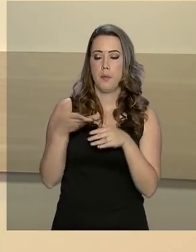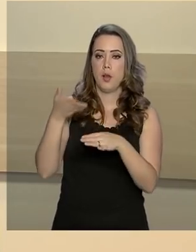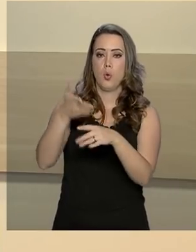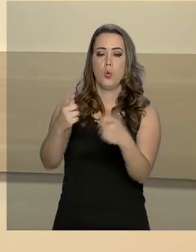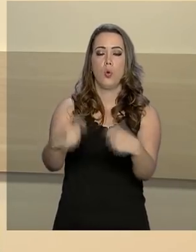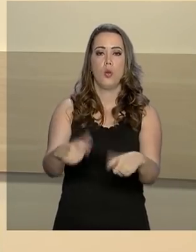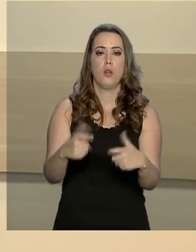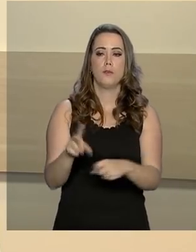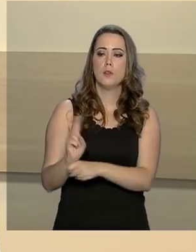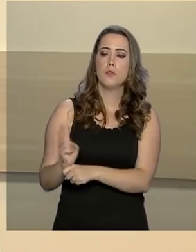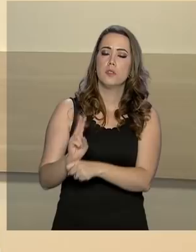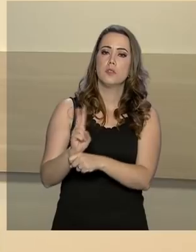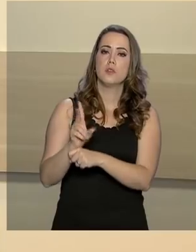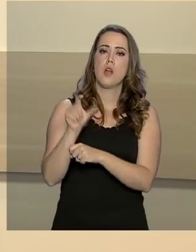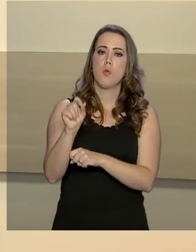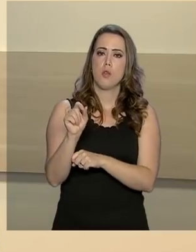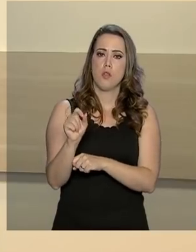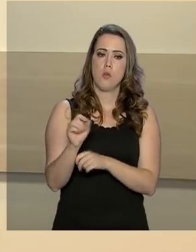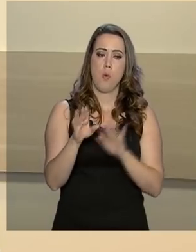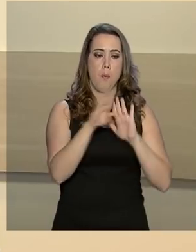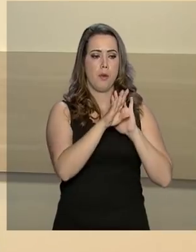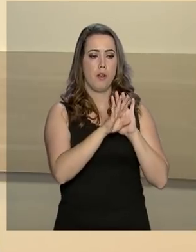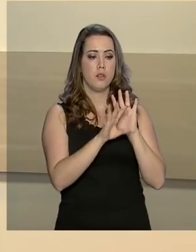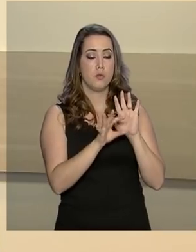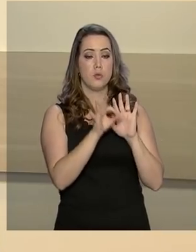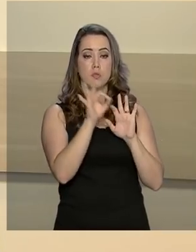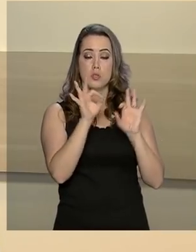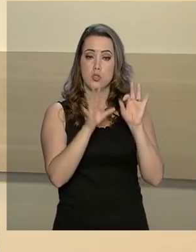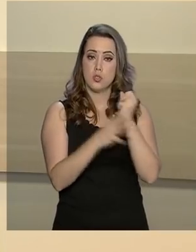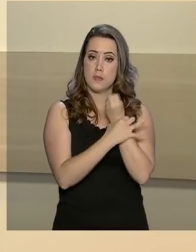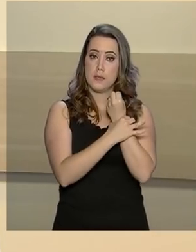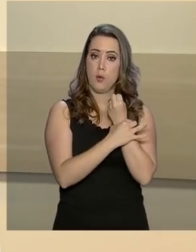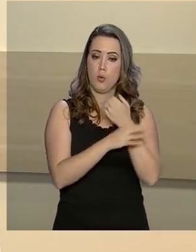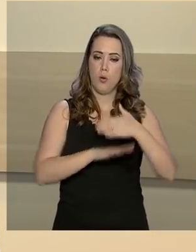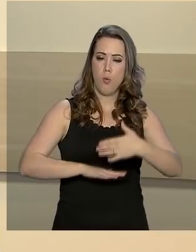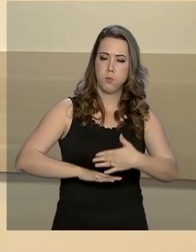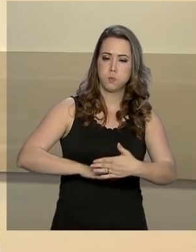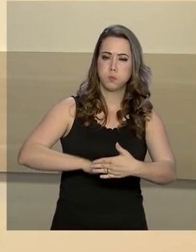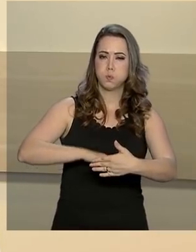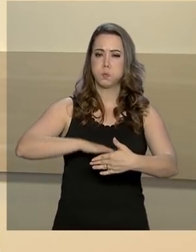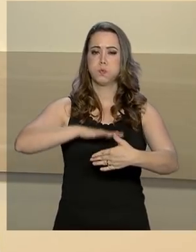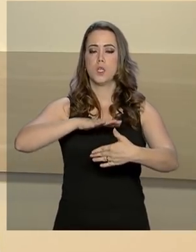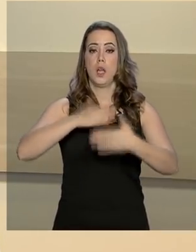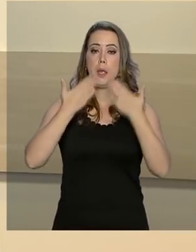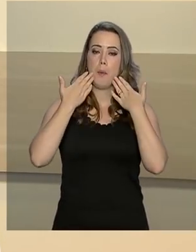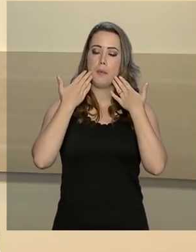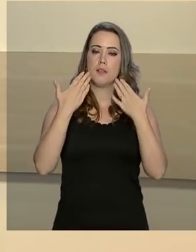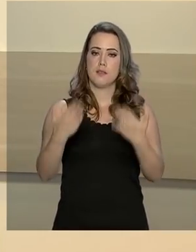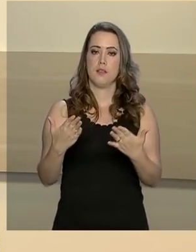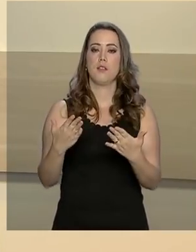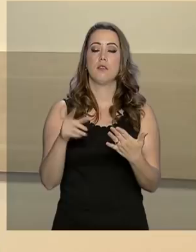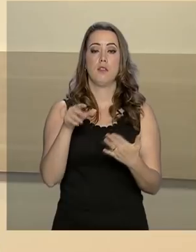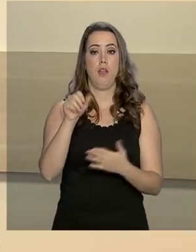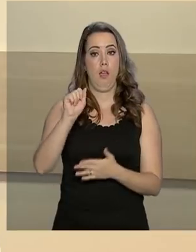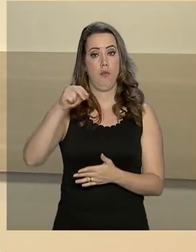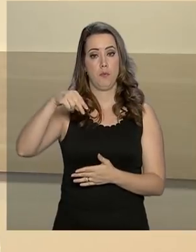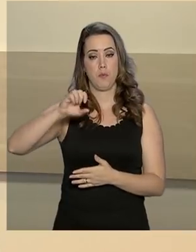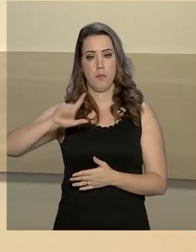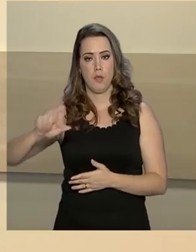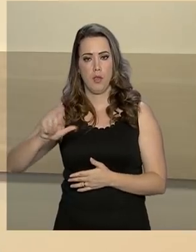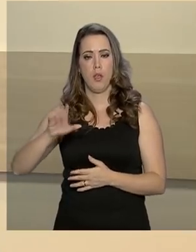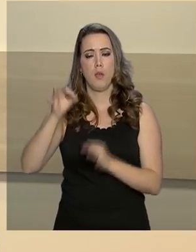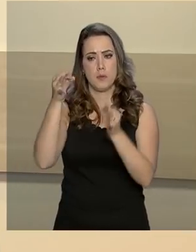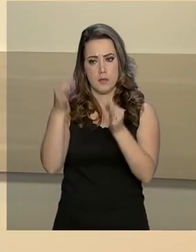fiscalizar a aderência do plano de segurança da barragem que essas empresas apresentaram, a ANEL, a